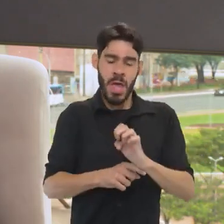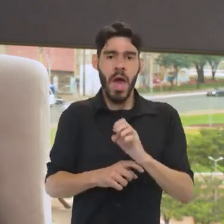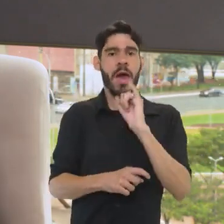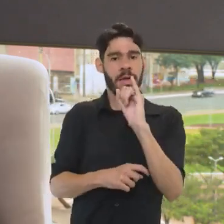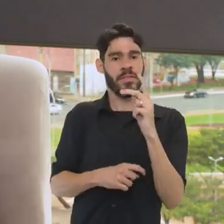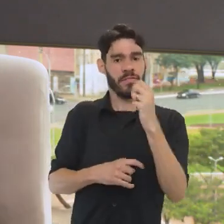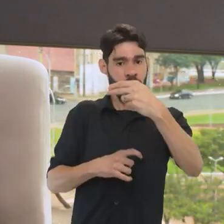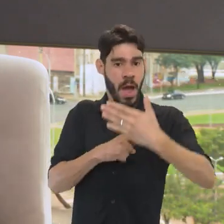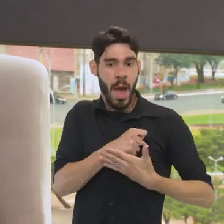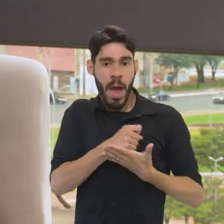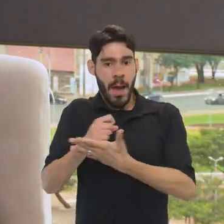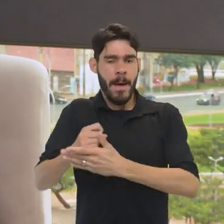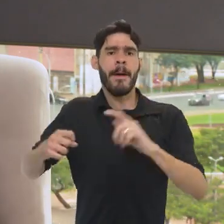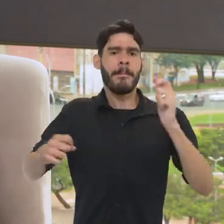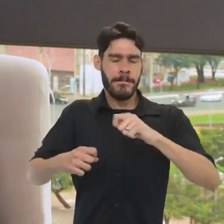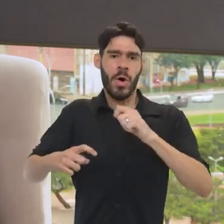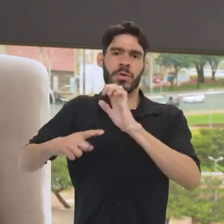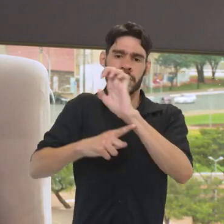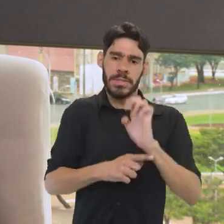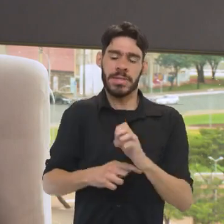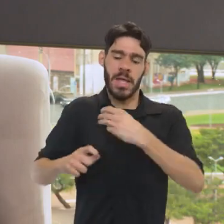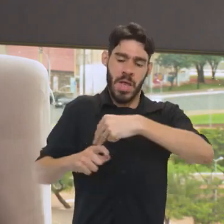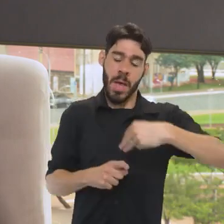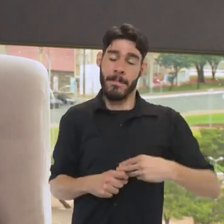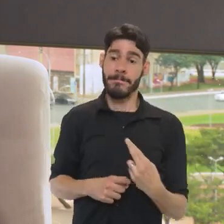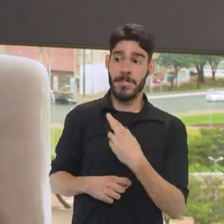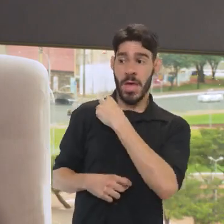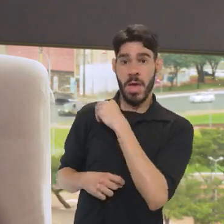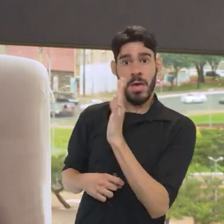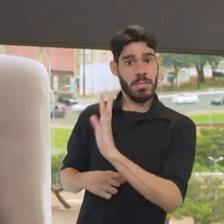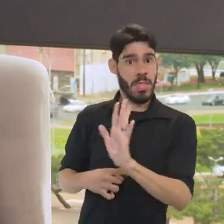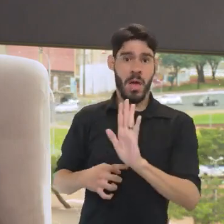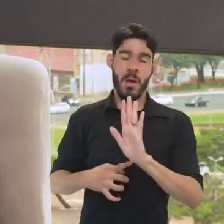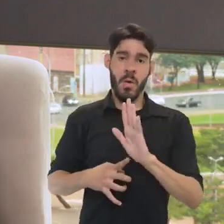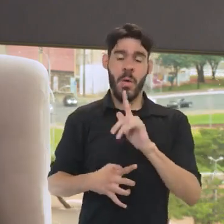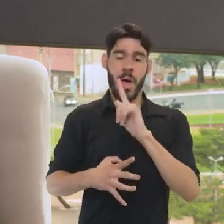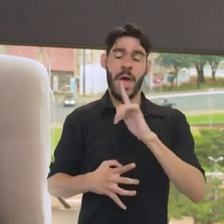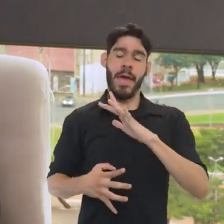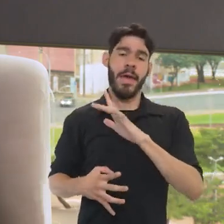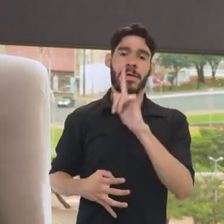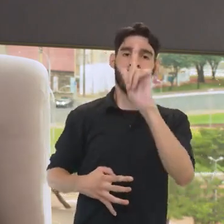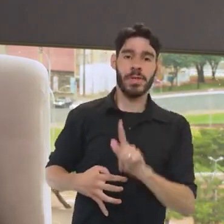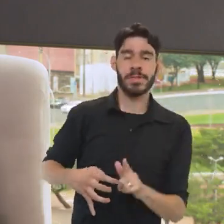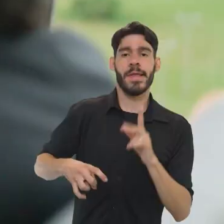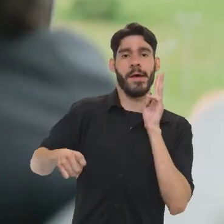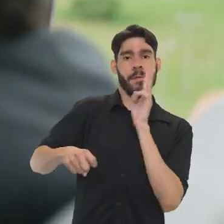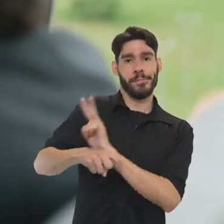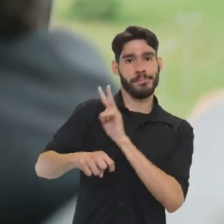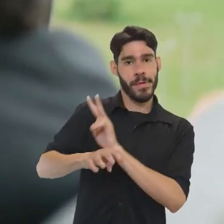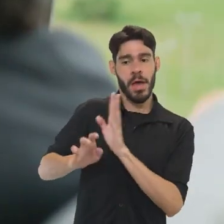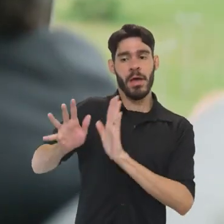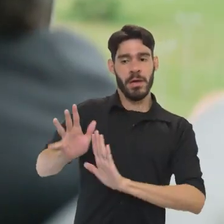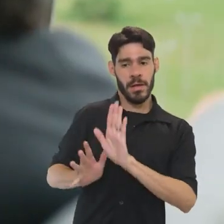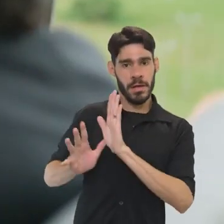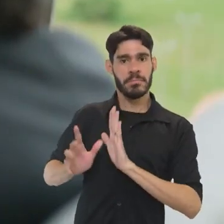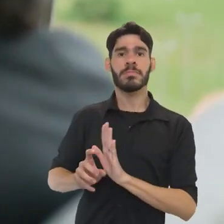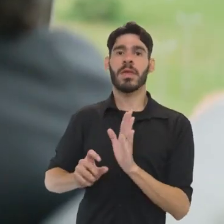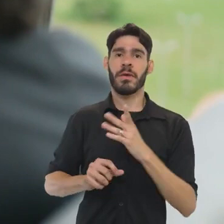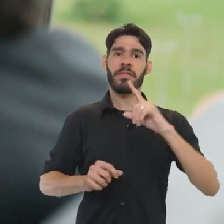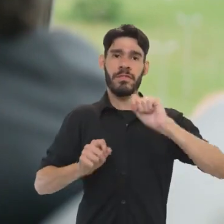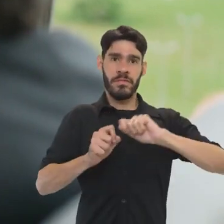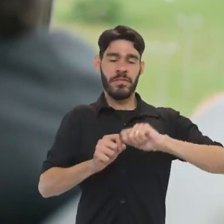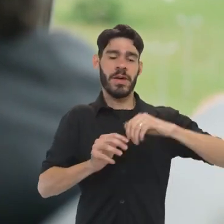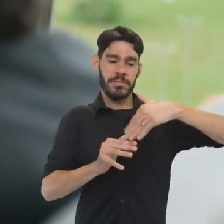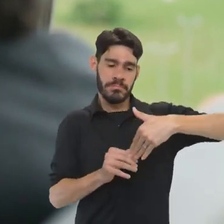pode sim apoiar os estados e municípios, mas não estão sob a responsabilidade do IFAM a título de gestão, de preservação, salvaguarda, que